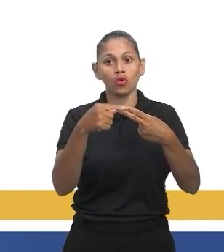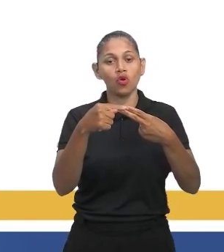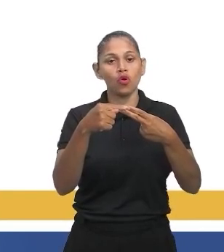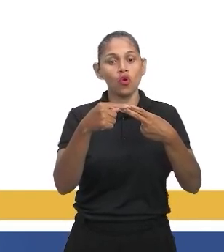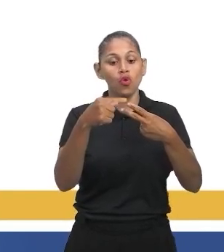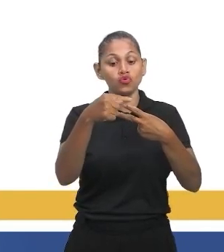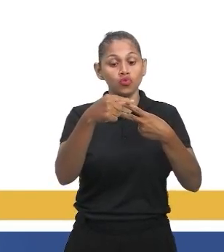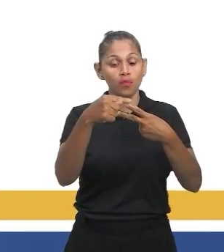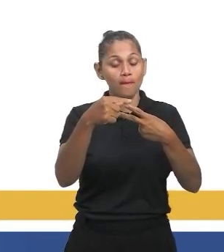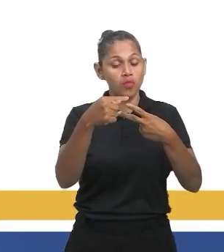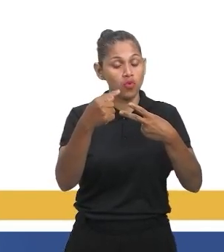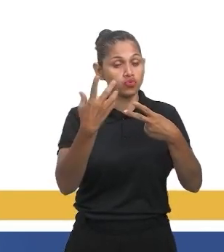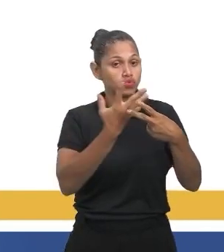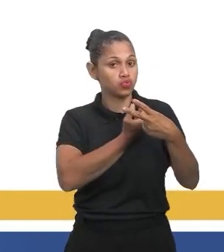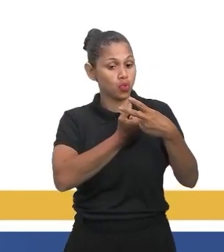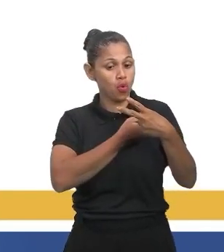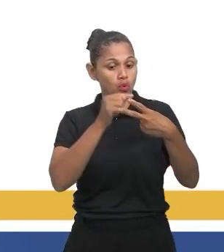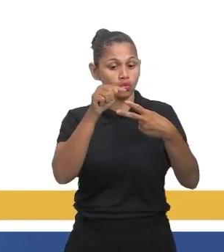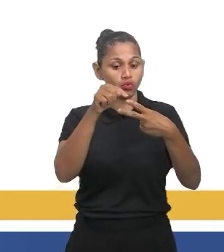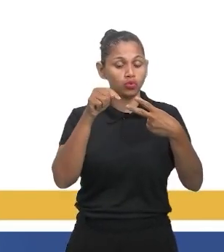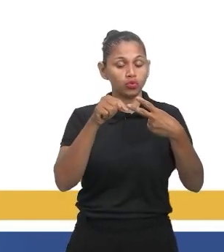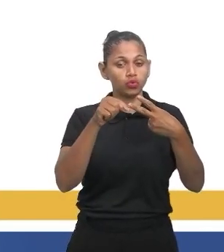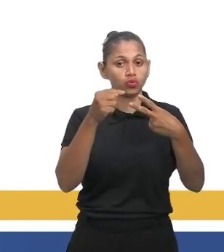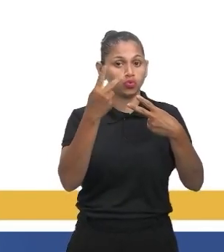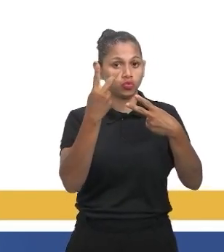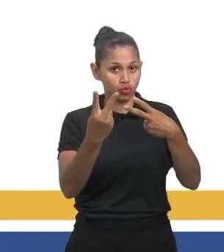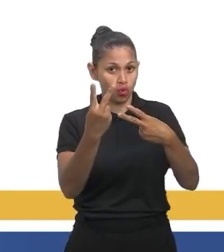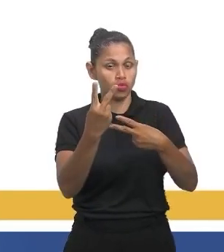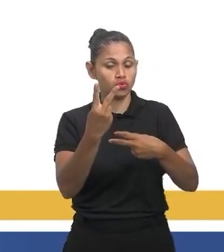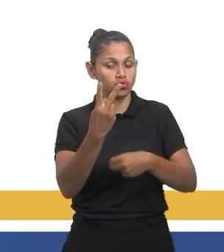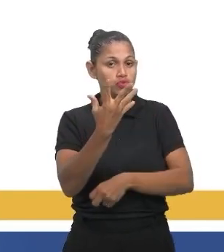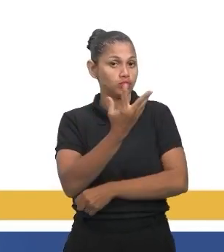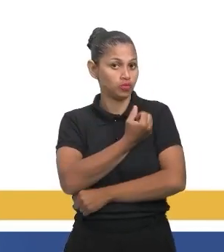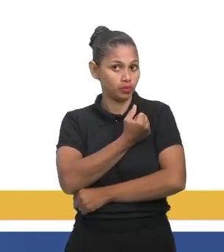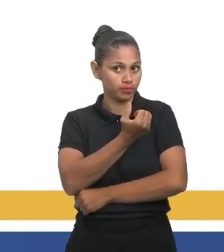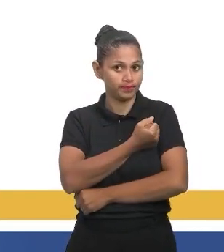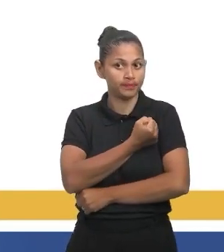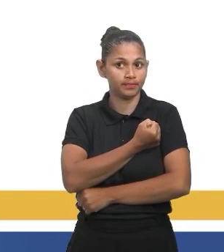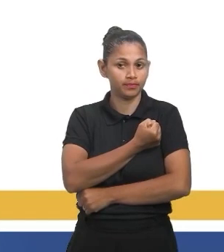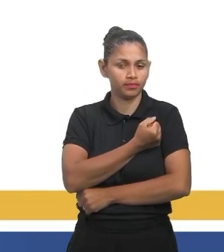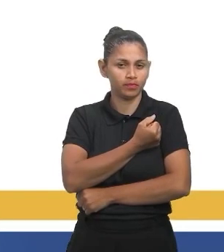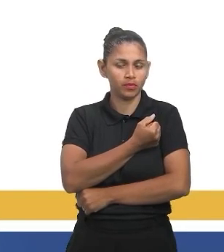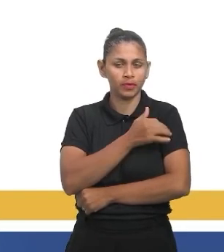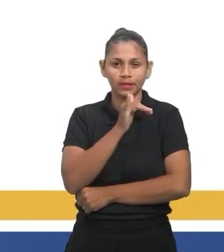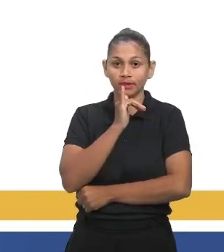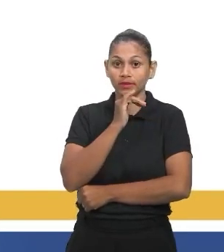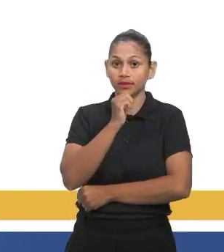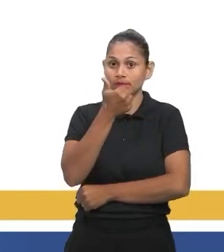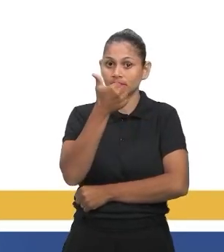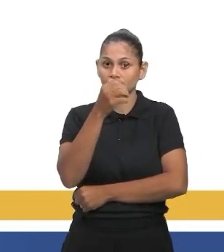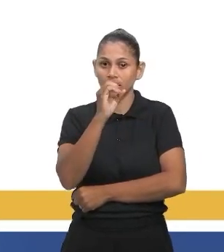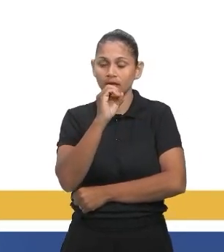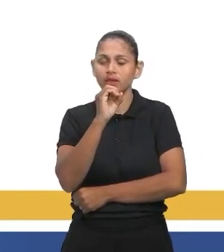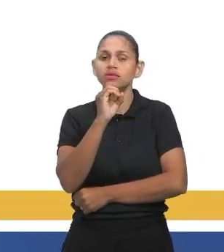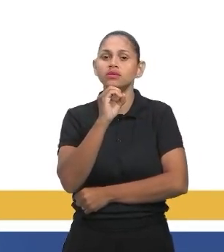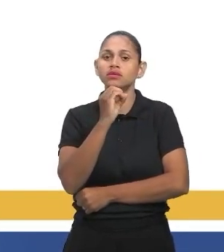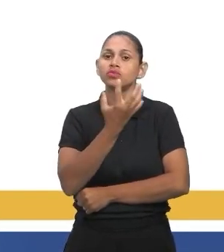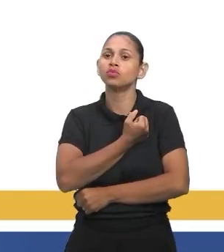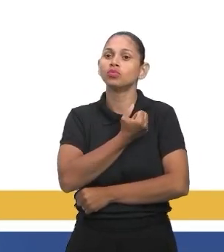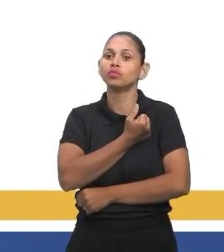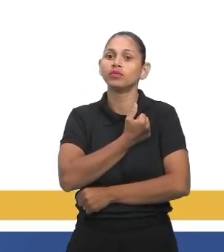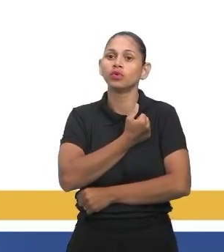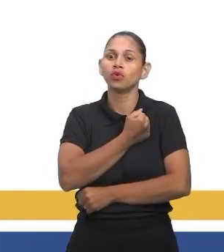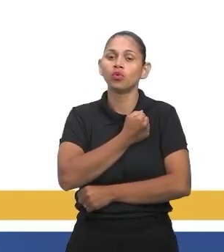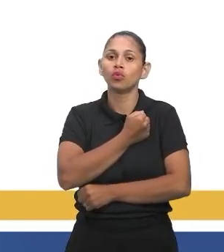meio, tá? Em ordem, quando você tem os números em ordem crescente. Por exemplo, aqui são 10 números. Pega os dois que estão no meio, que é quem? Que é o